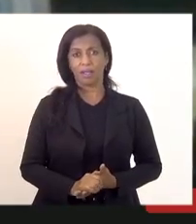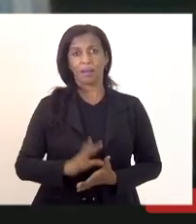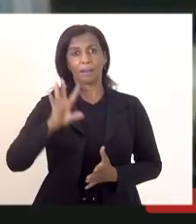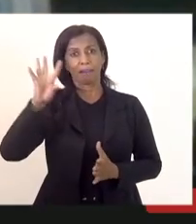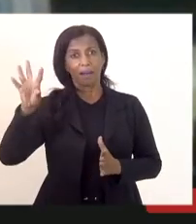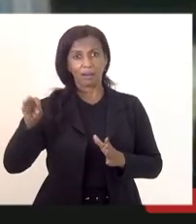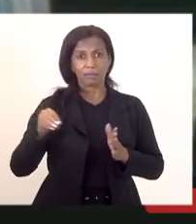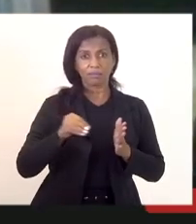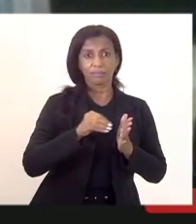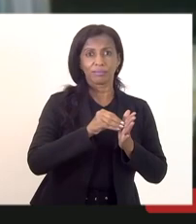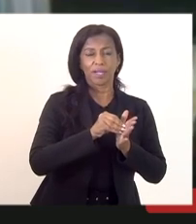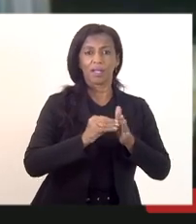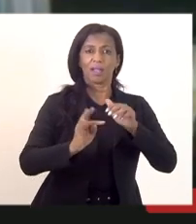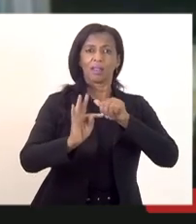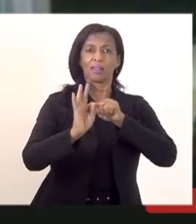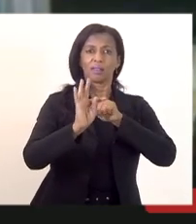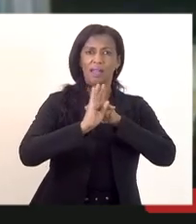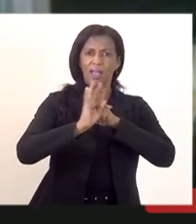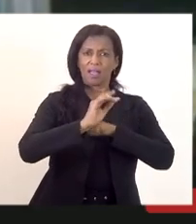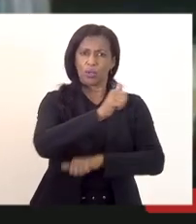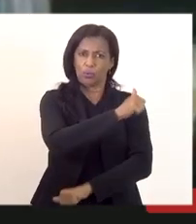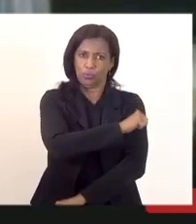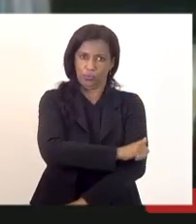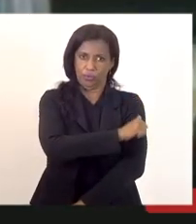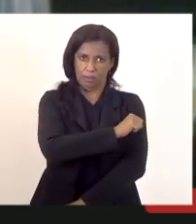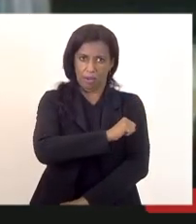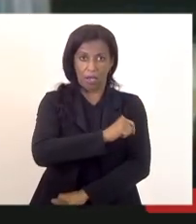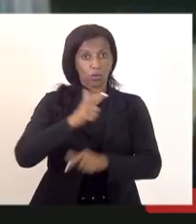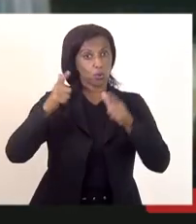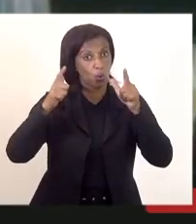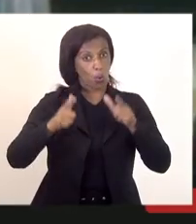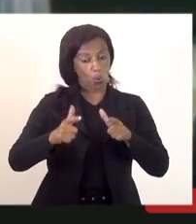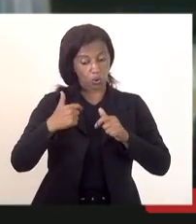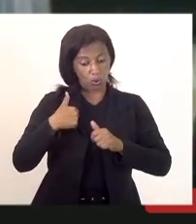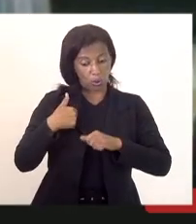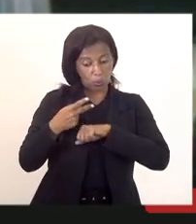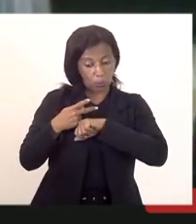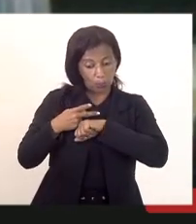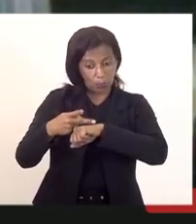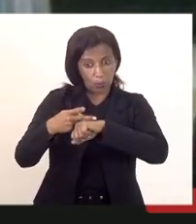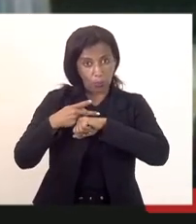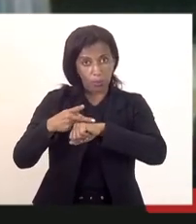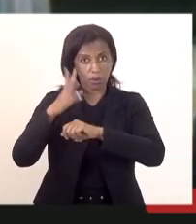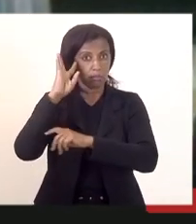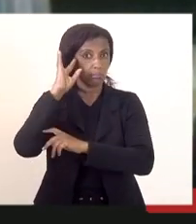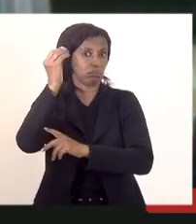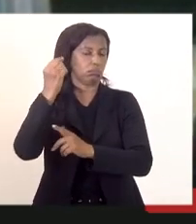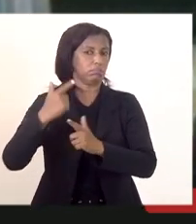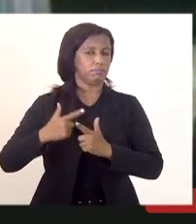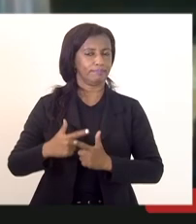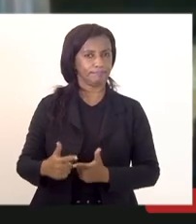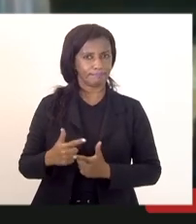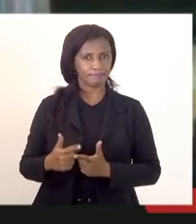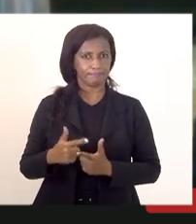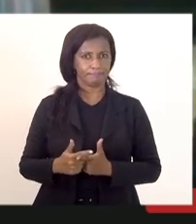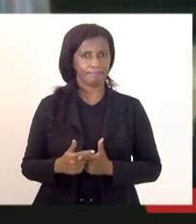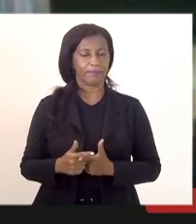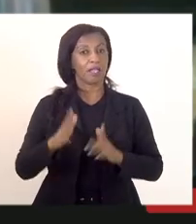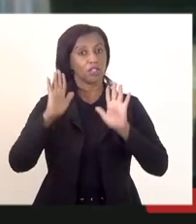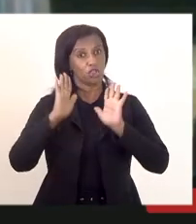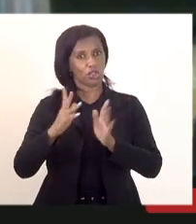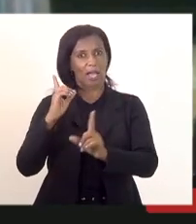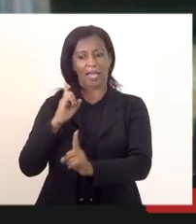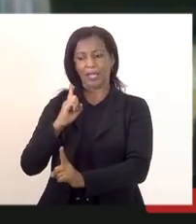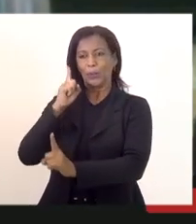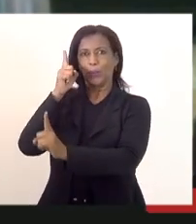desses cargos de técnicos de enfermagem onde eu estou buscando uma saída jurídica quer dizer já encontrei essa